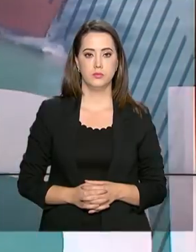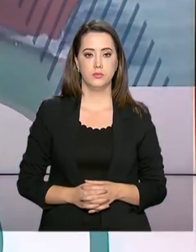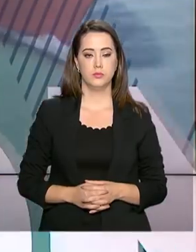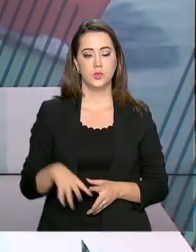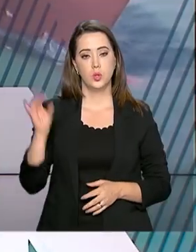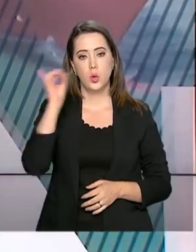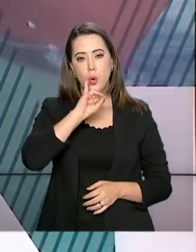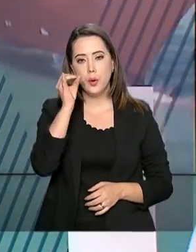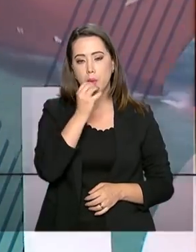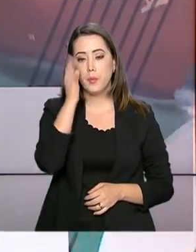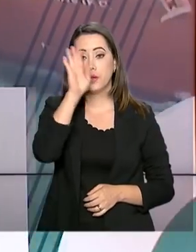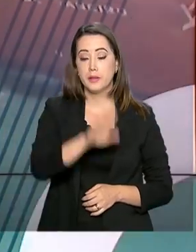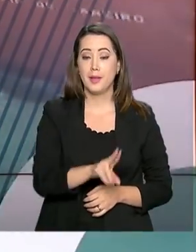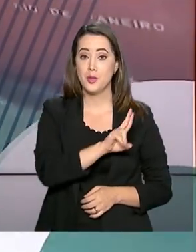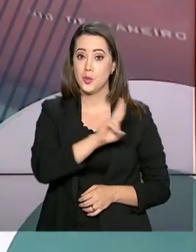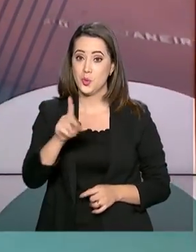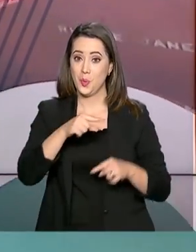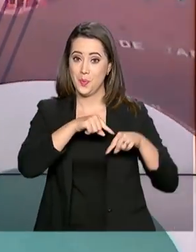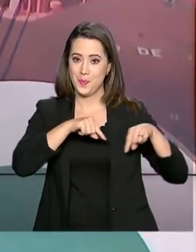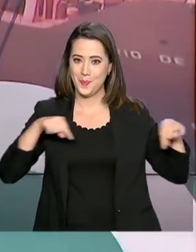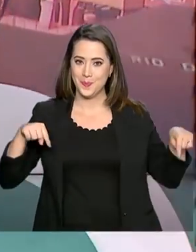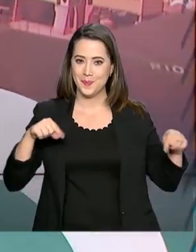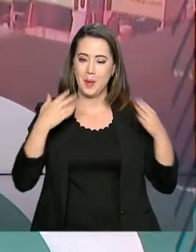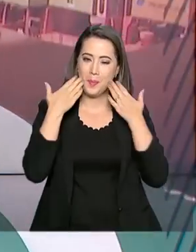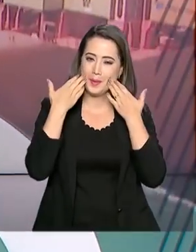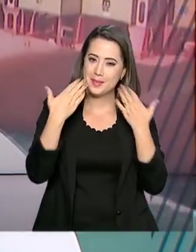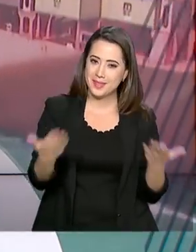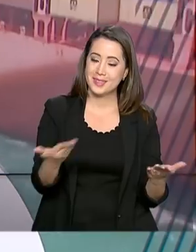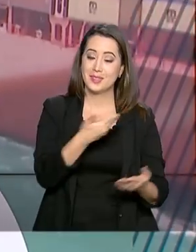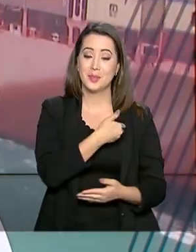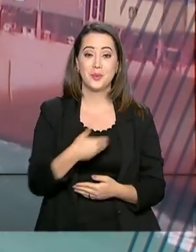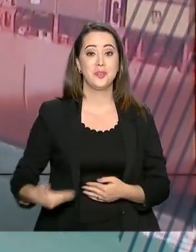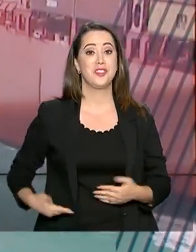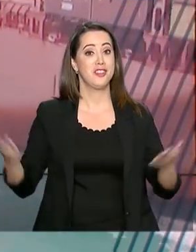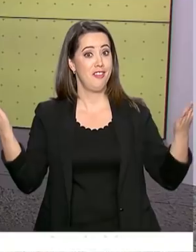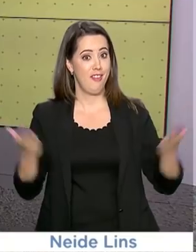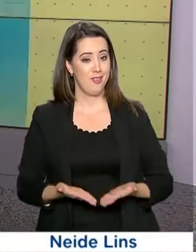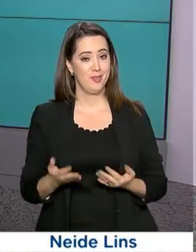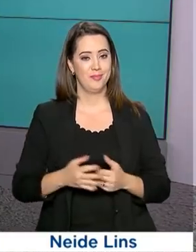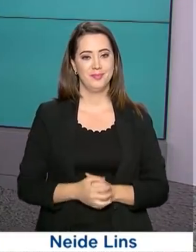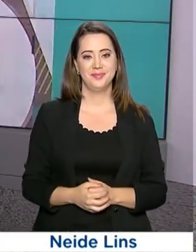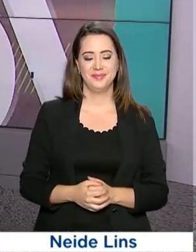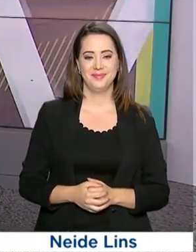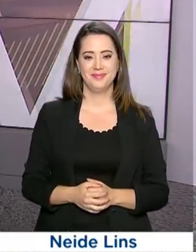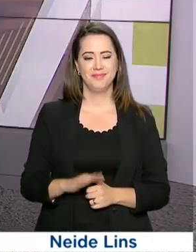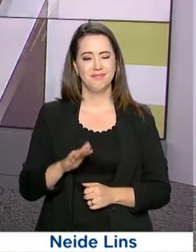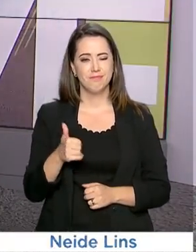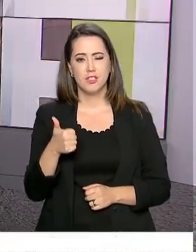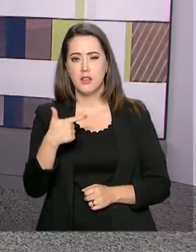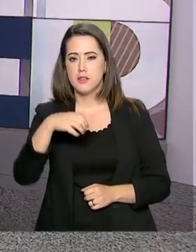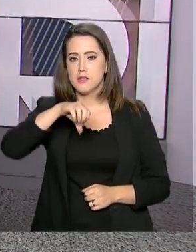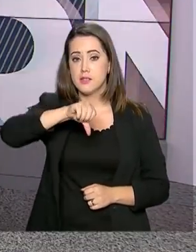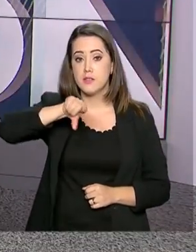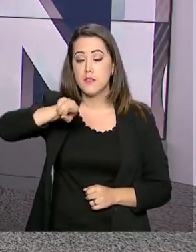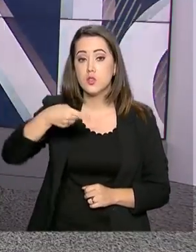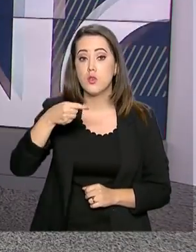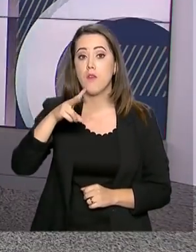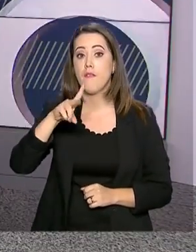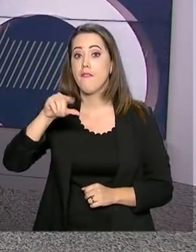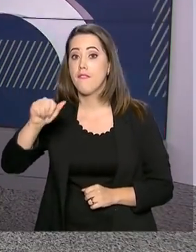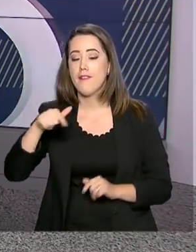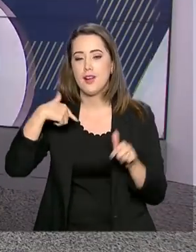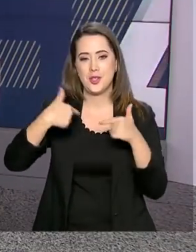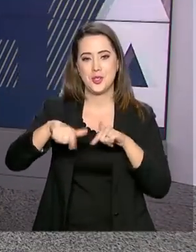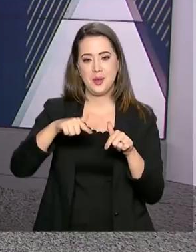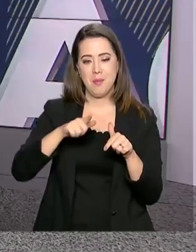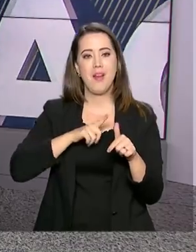Olá, boa tarde, eu sou Roberto Camargo e estamos de volta com o Governo Agora. Cerca de 129 mil vagas de